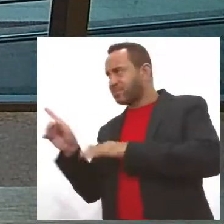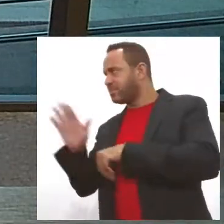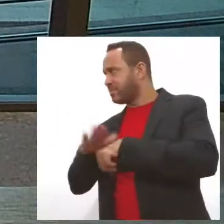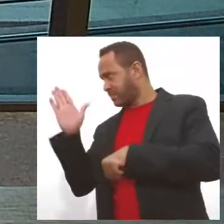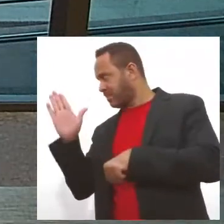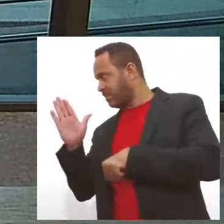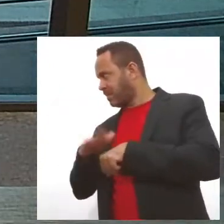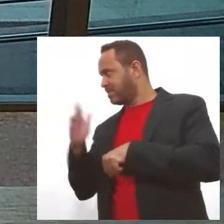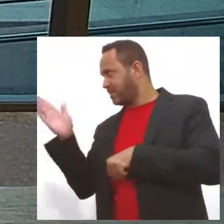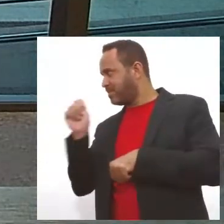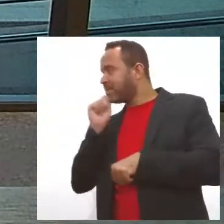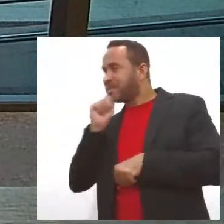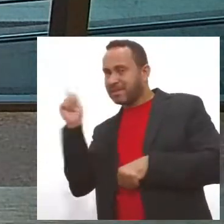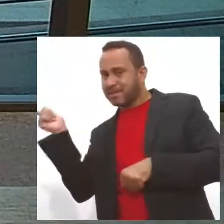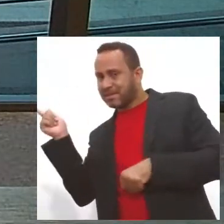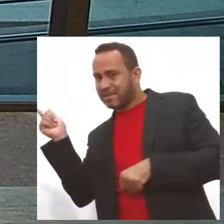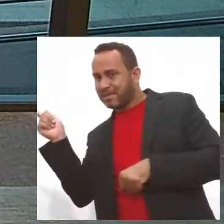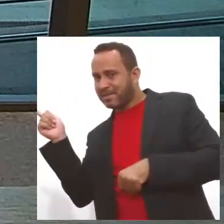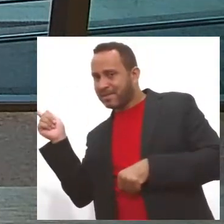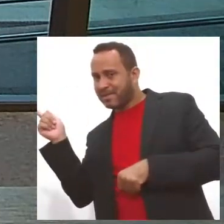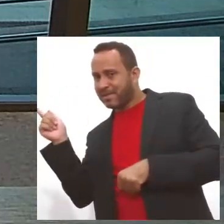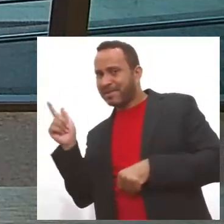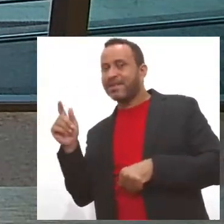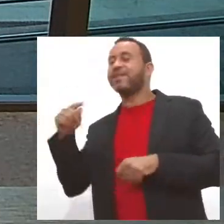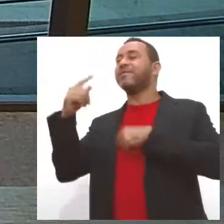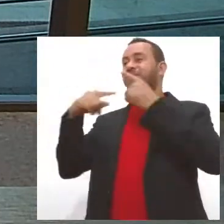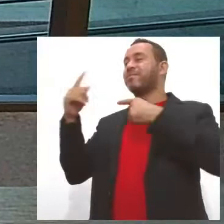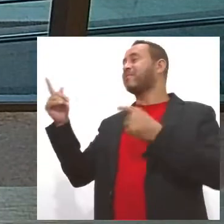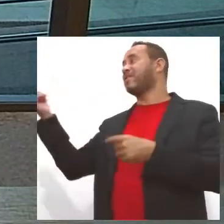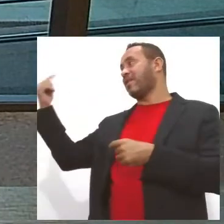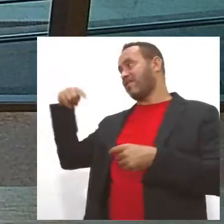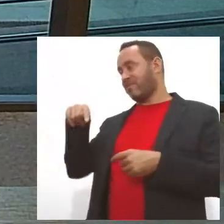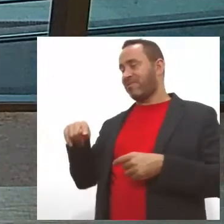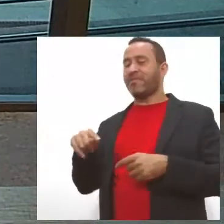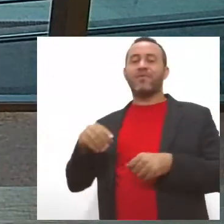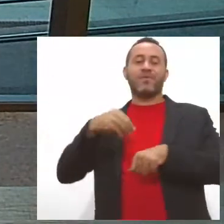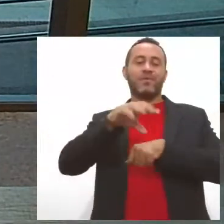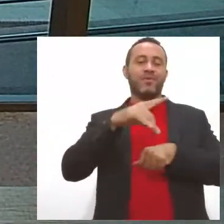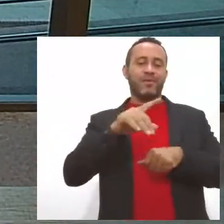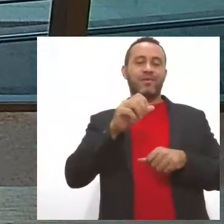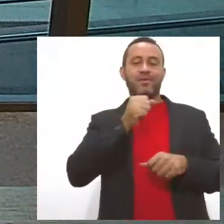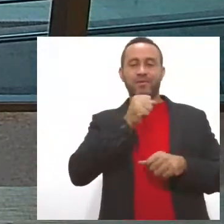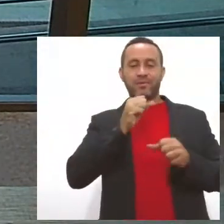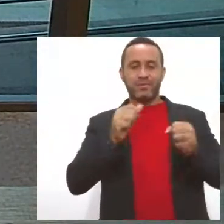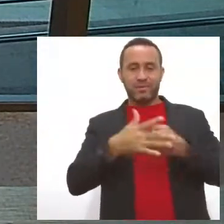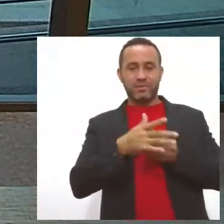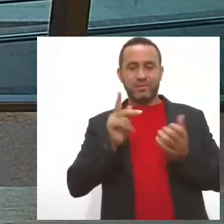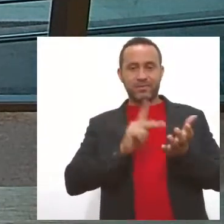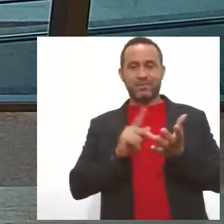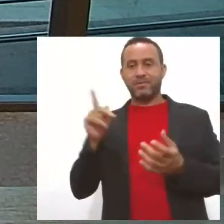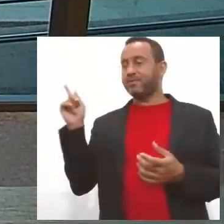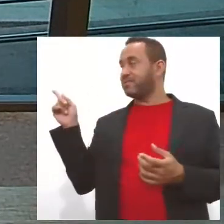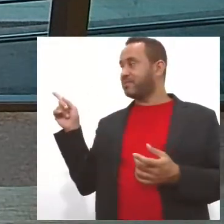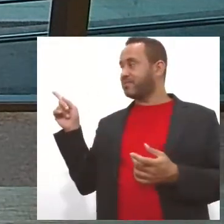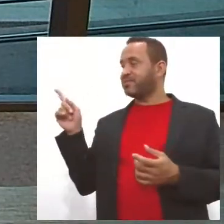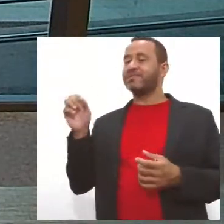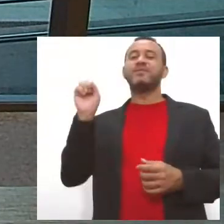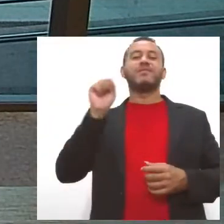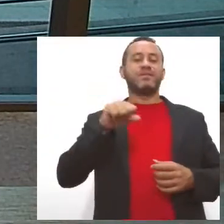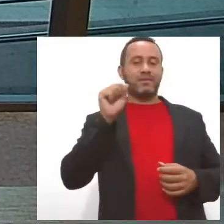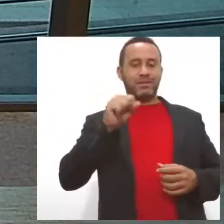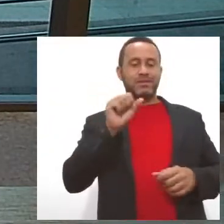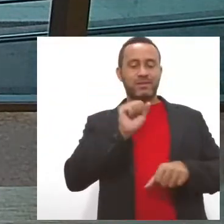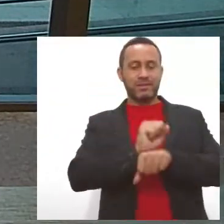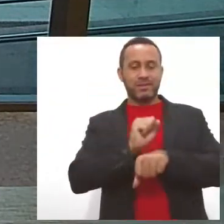informação, Arícia Menezes? Mas daqui a pouco ela volta com mais notícias aqui no jornal, né, Arícia? Volto sim, até já.